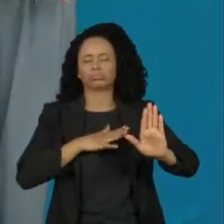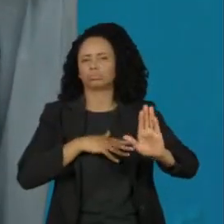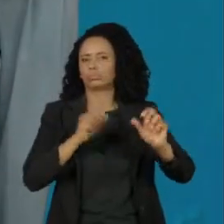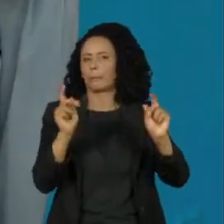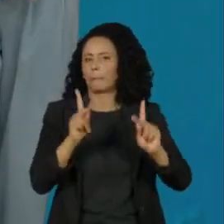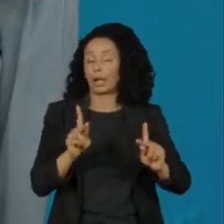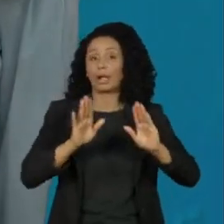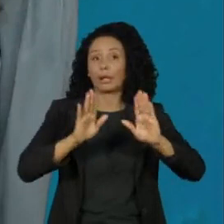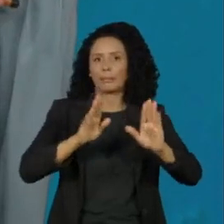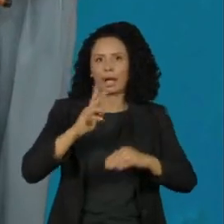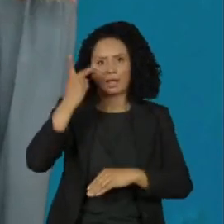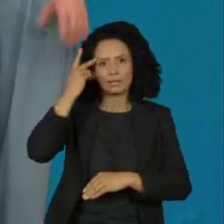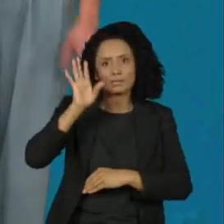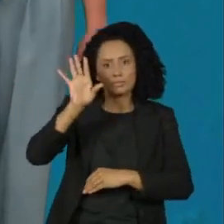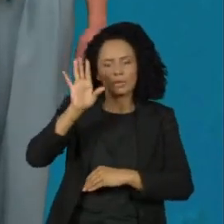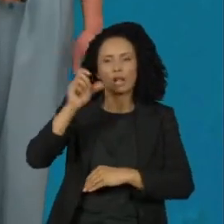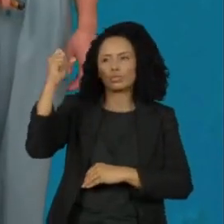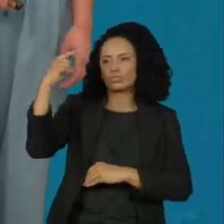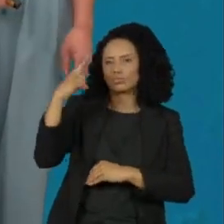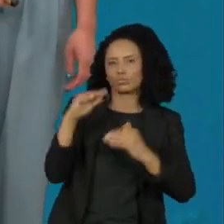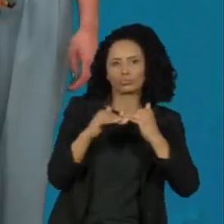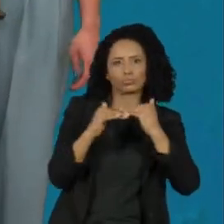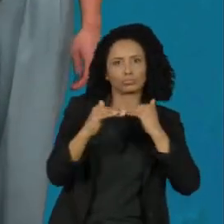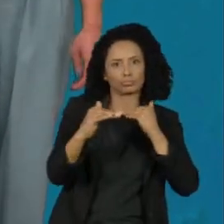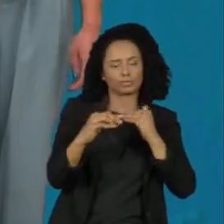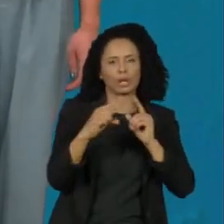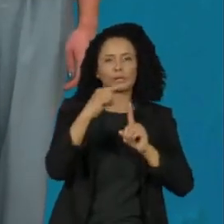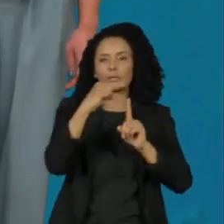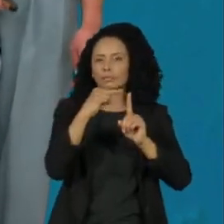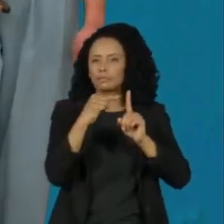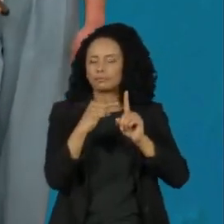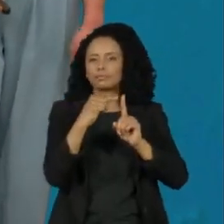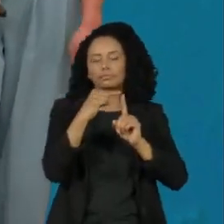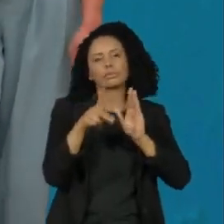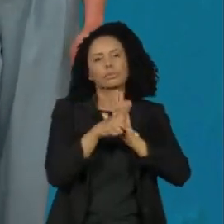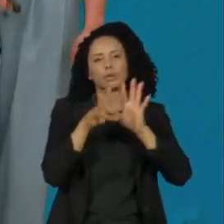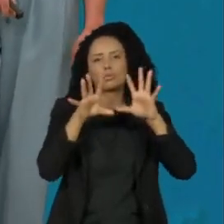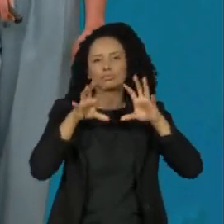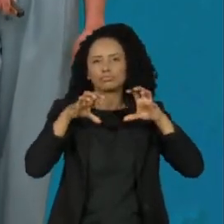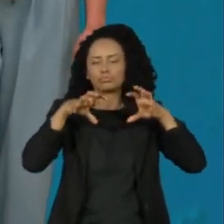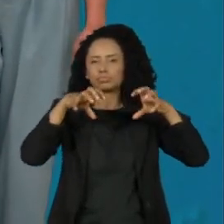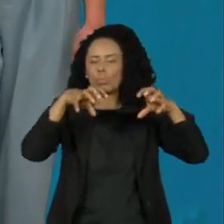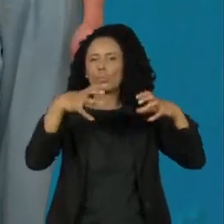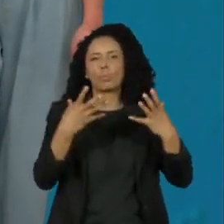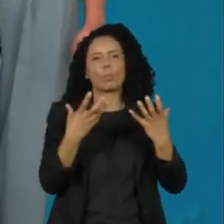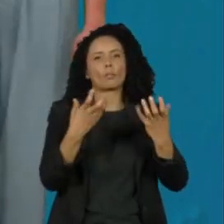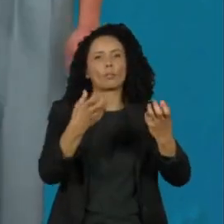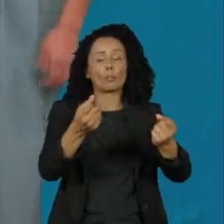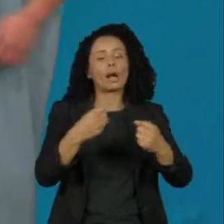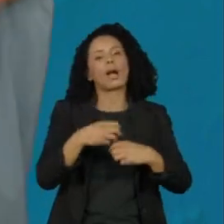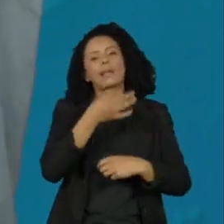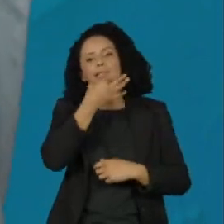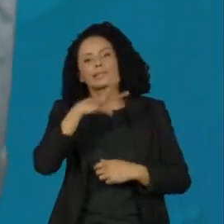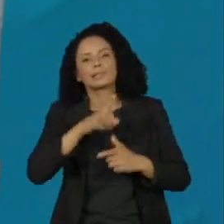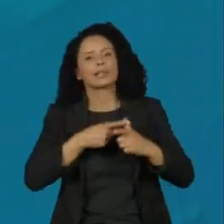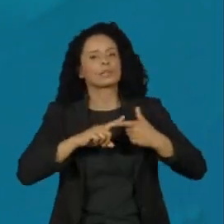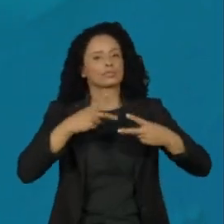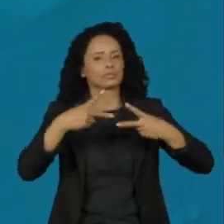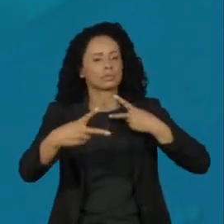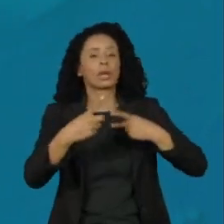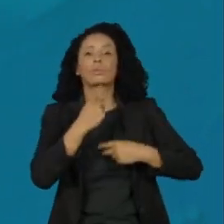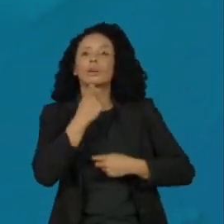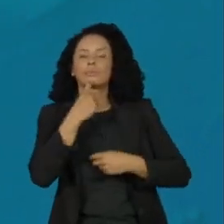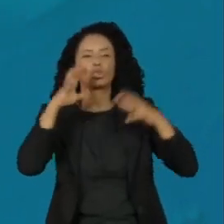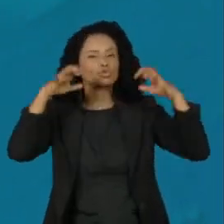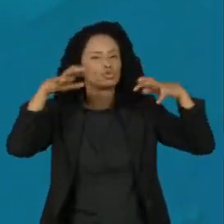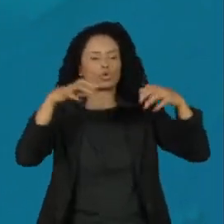ainda segue ensolarado e com baixa umidade relativa do ar. Hoje não chove na região de Santos, São José dos Campos e também em Campinas.